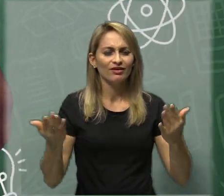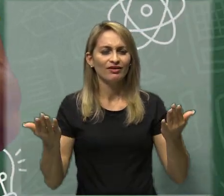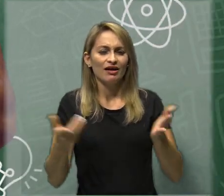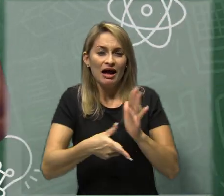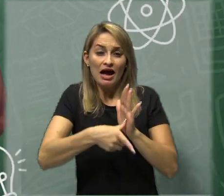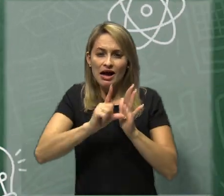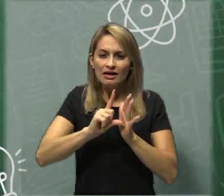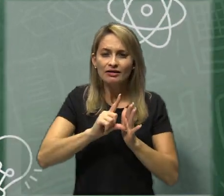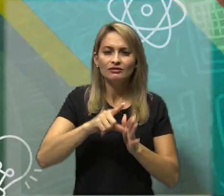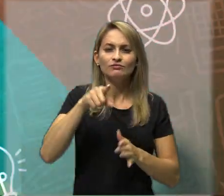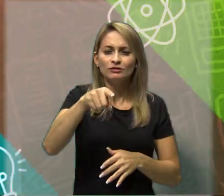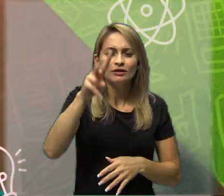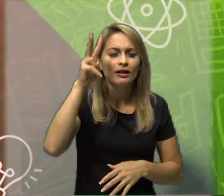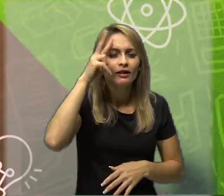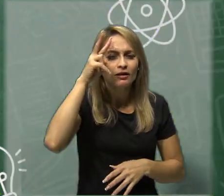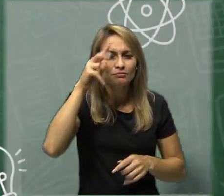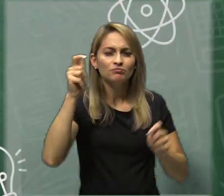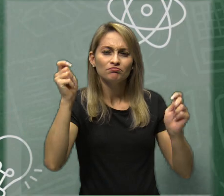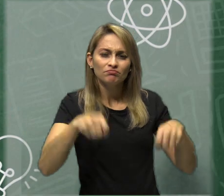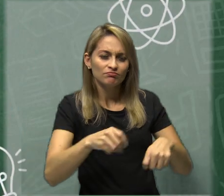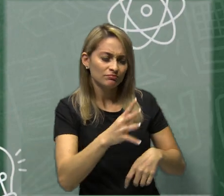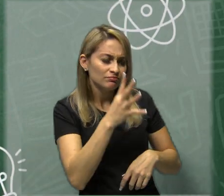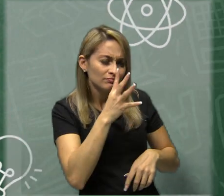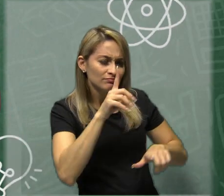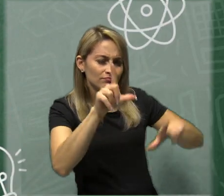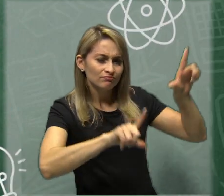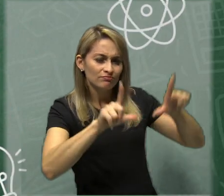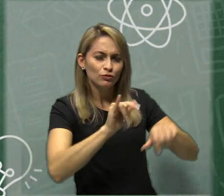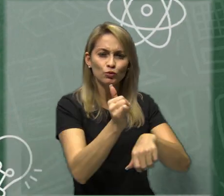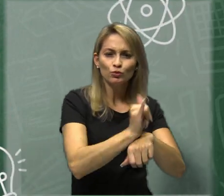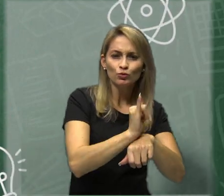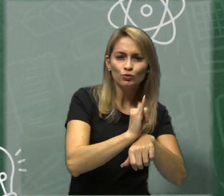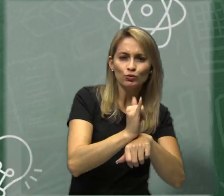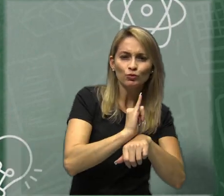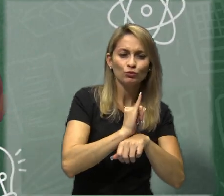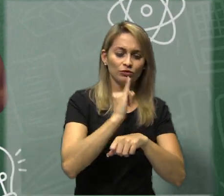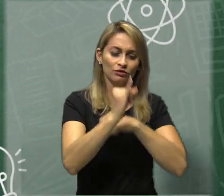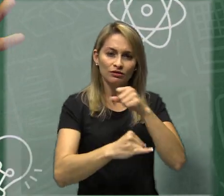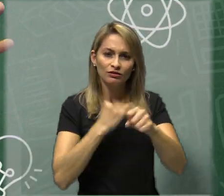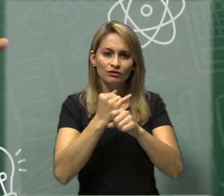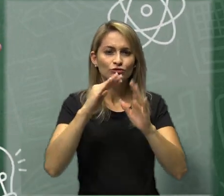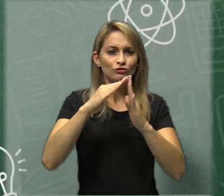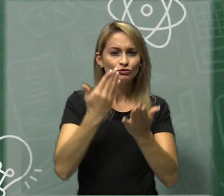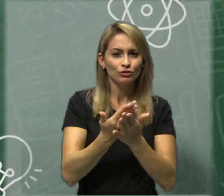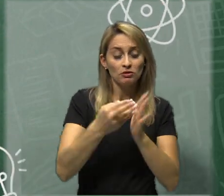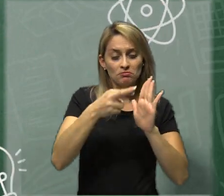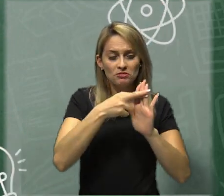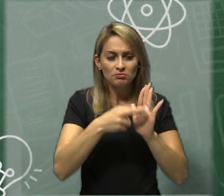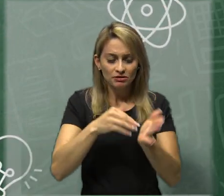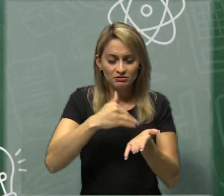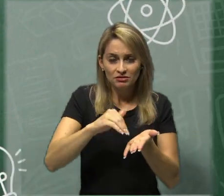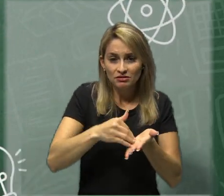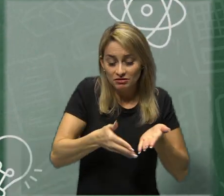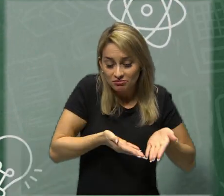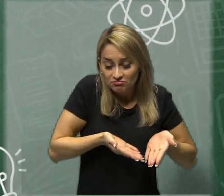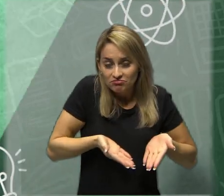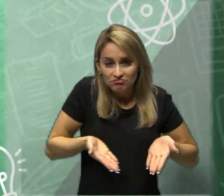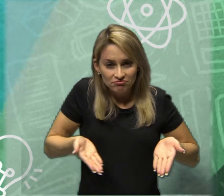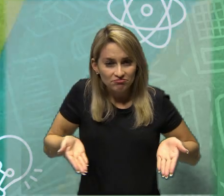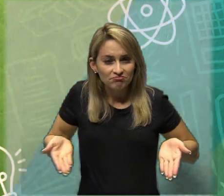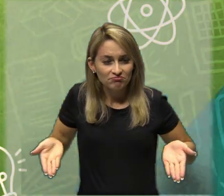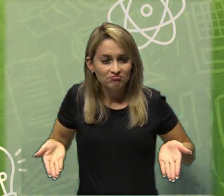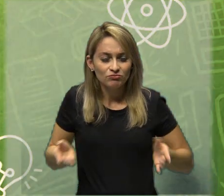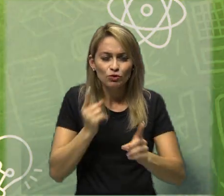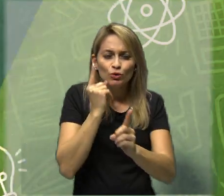e também na plataforma NetEscola, acessando esse endereço que está aí embaixo. Lá você encontra muito conteúdo bacana. E fique ligado, porque em breve